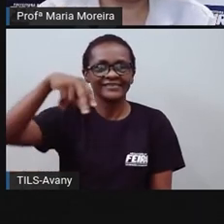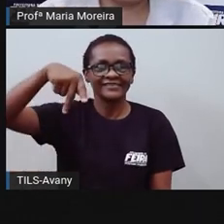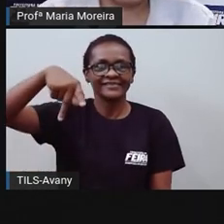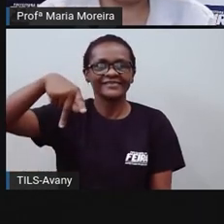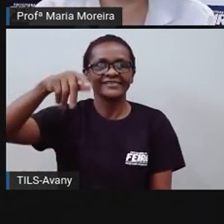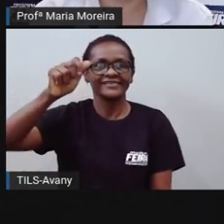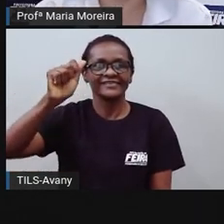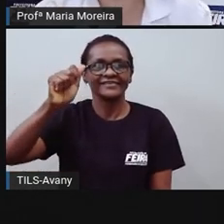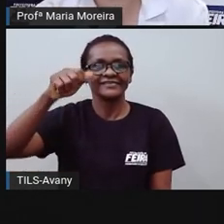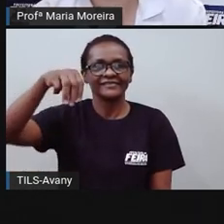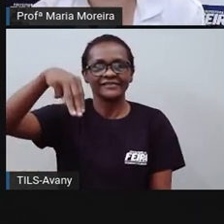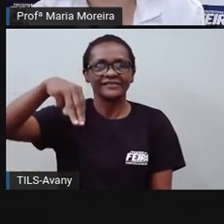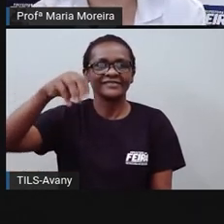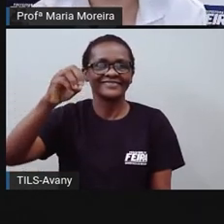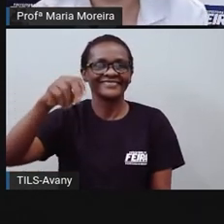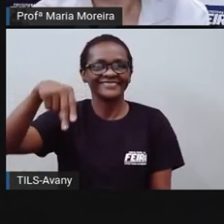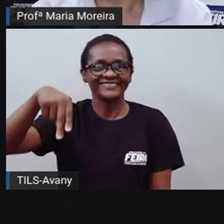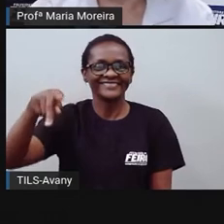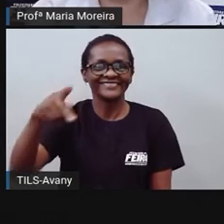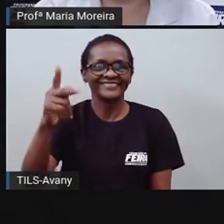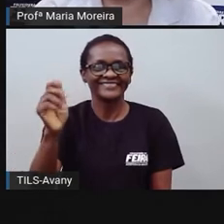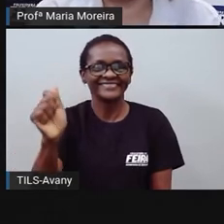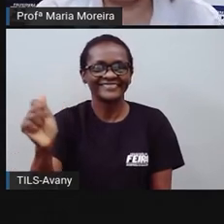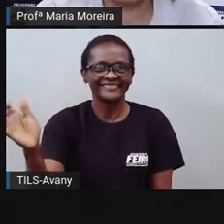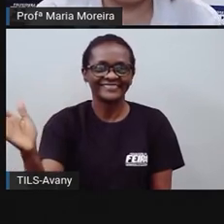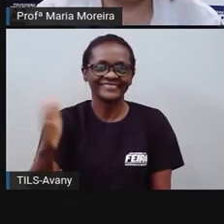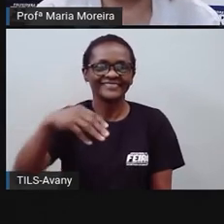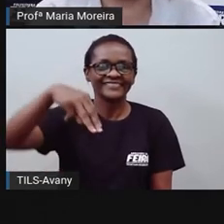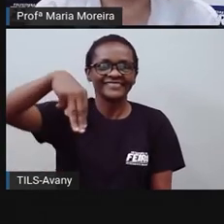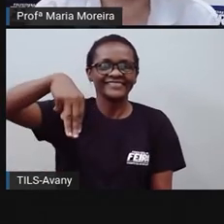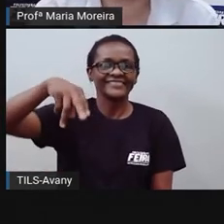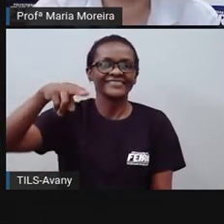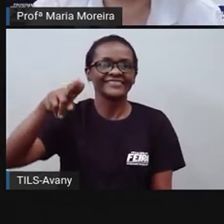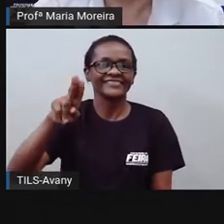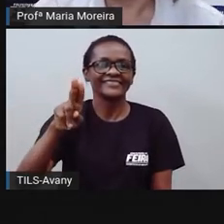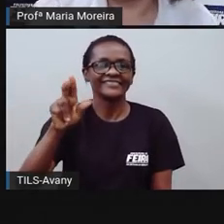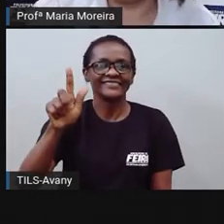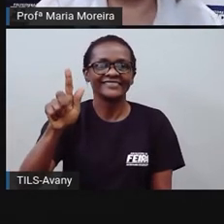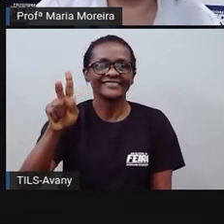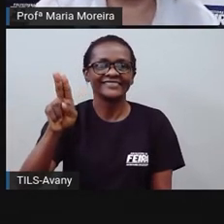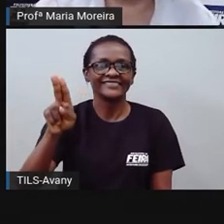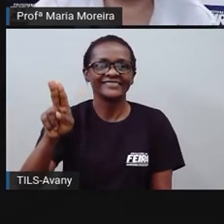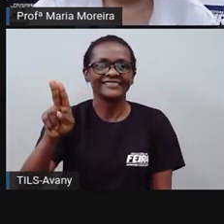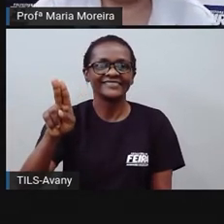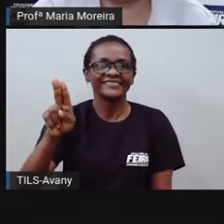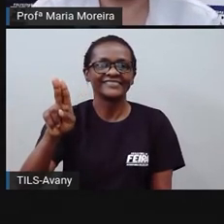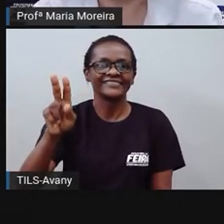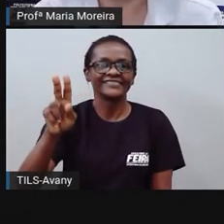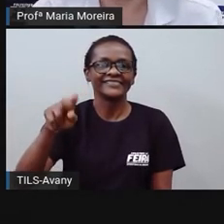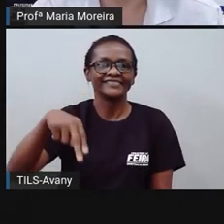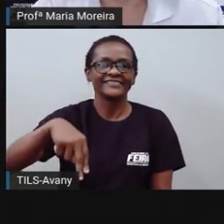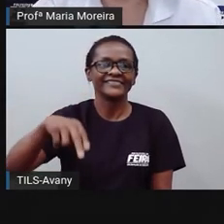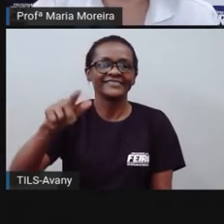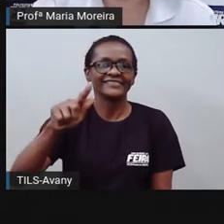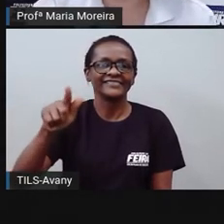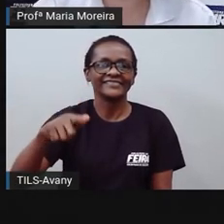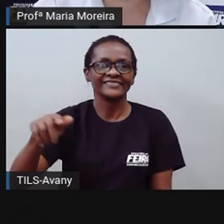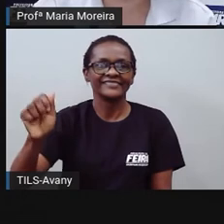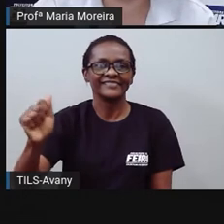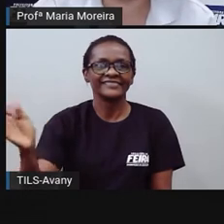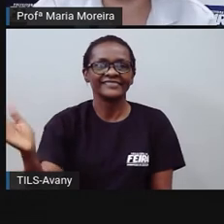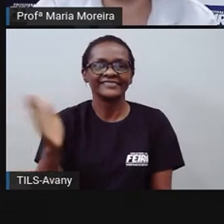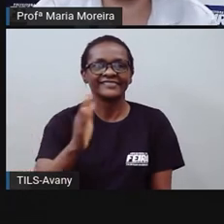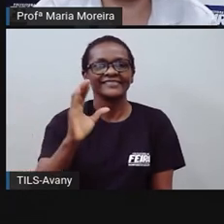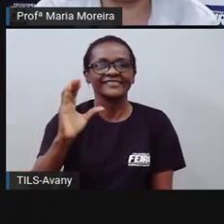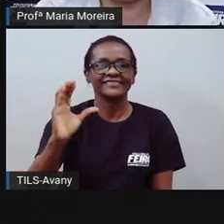sabor de chuchu, inclusive hoje, nossa, como eu quero comer chuchu. Delicioso, né, Pró? Ah,